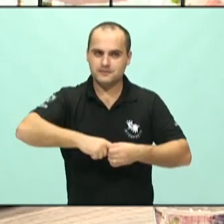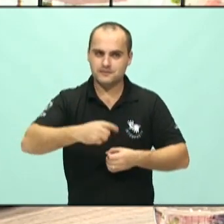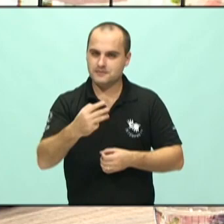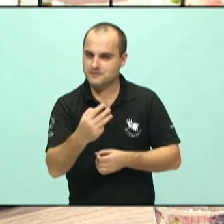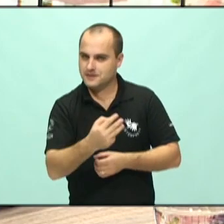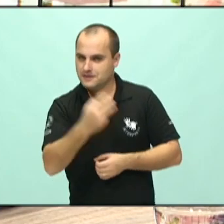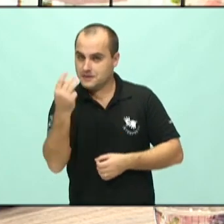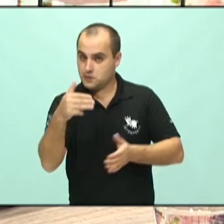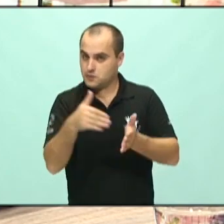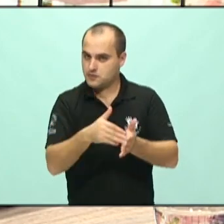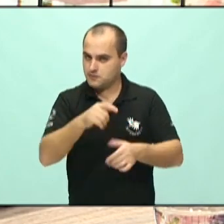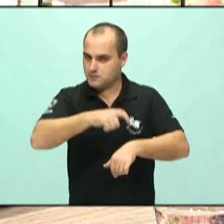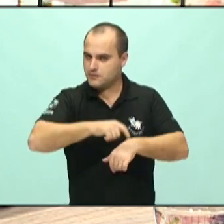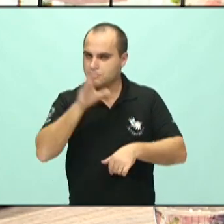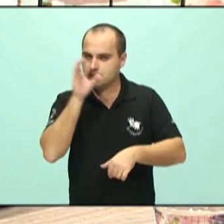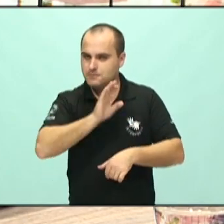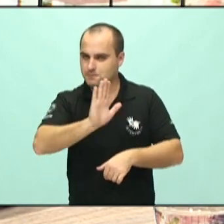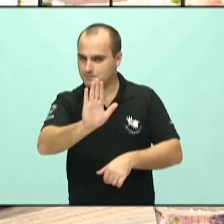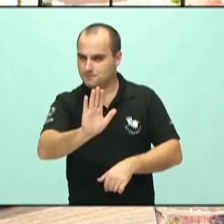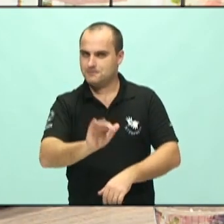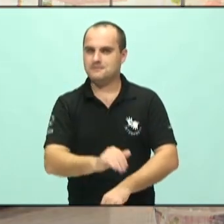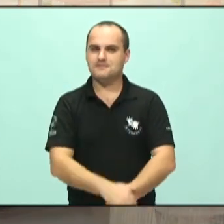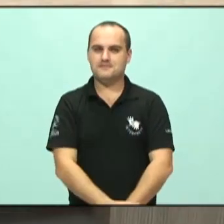bloco do Câmara Aberta. Até já.